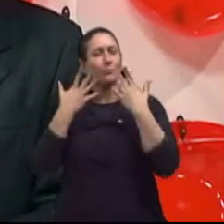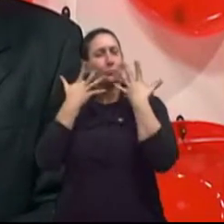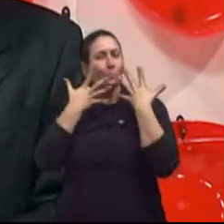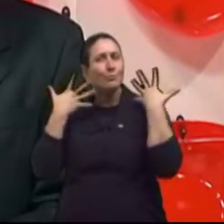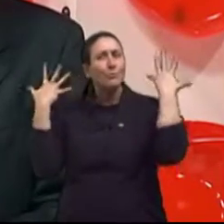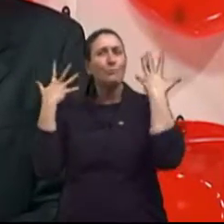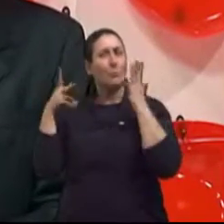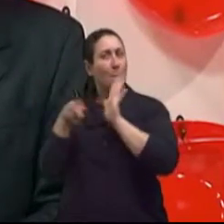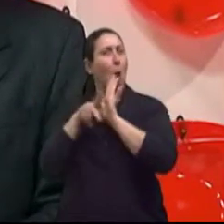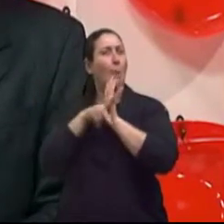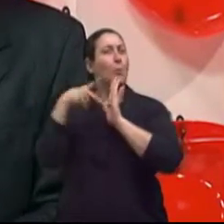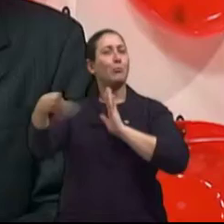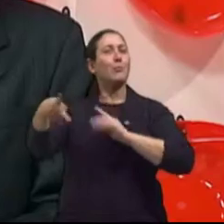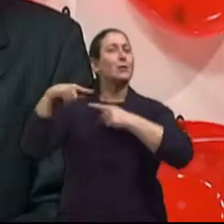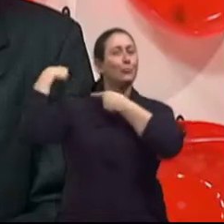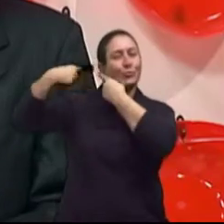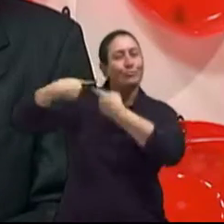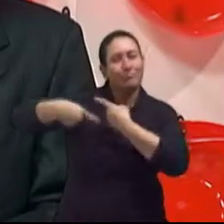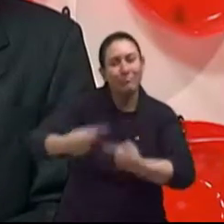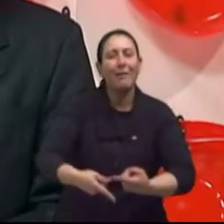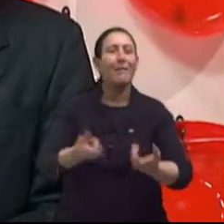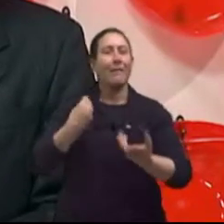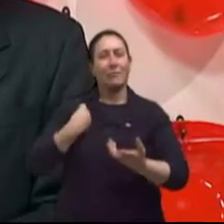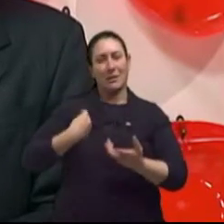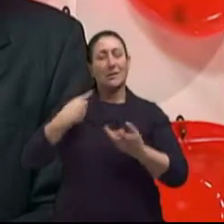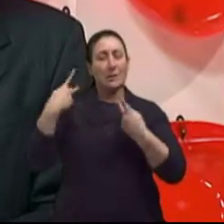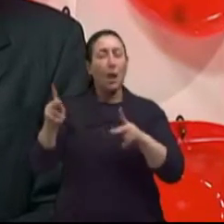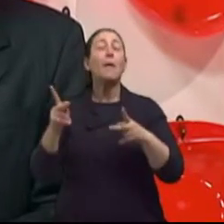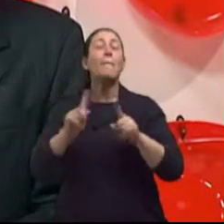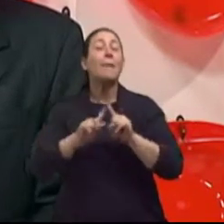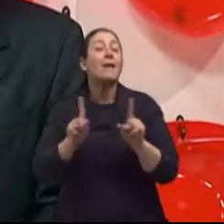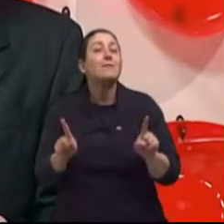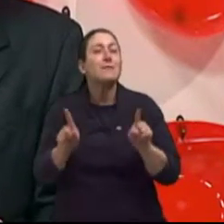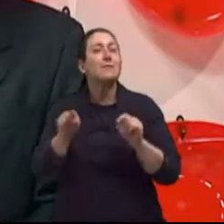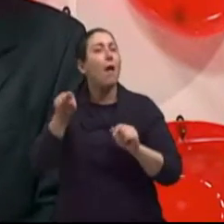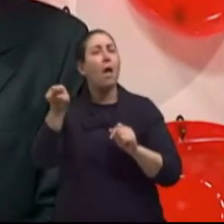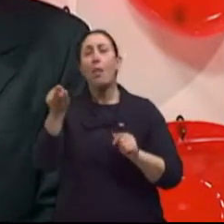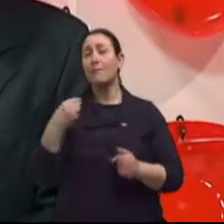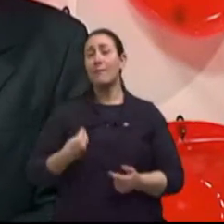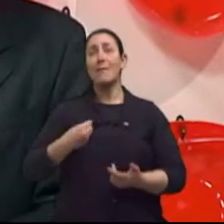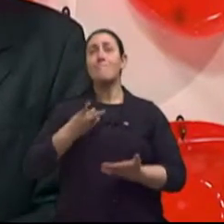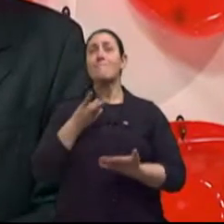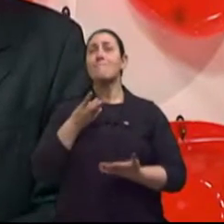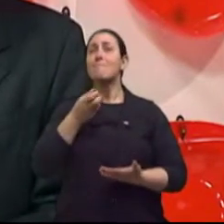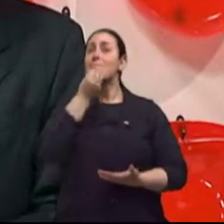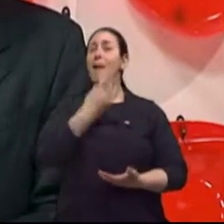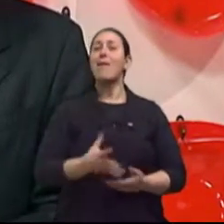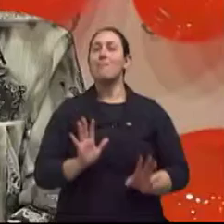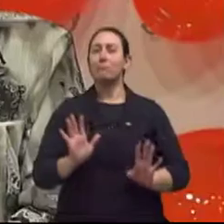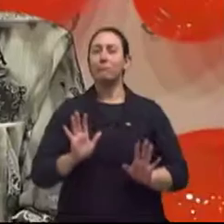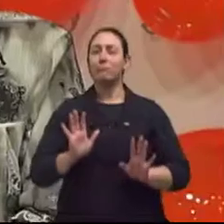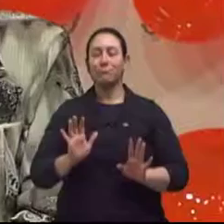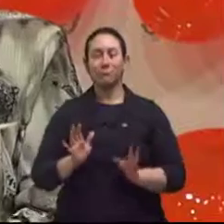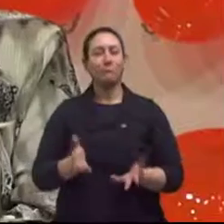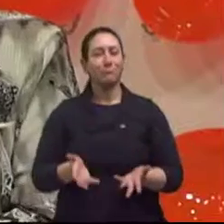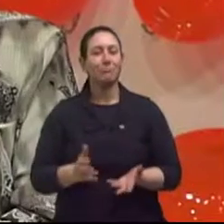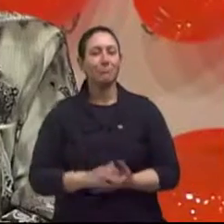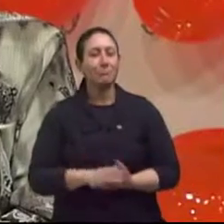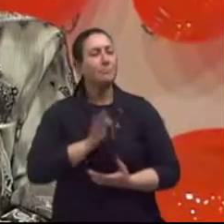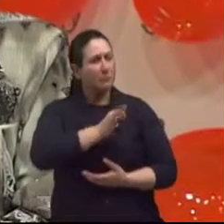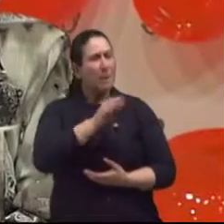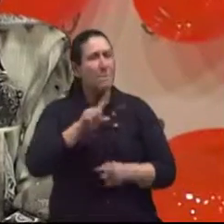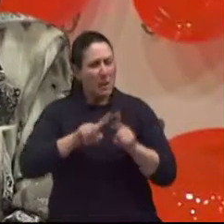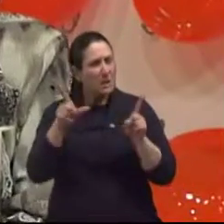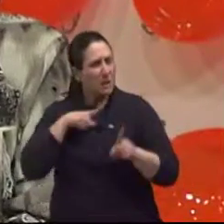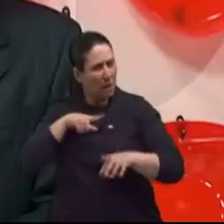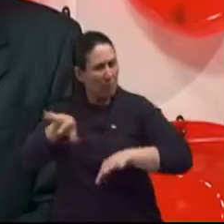que favorece muito a questão de ser identificada como beleza. Mas ela leva a vida dela bem. Claro. Ela leva Mas e tem como se preparar